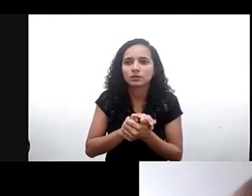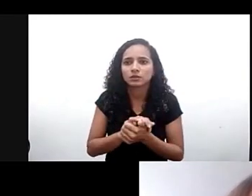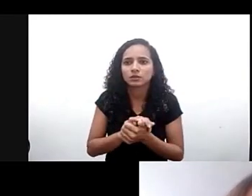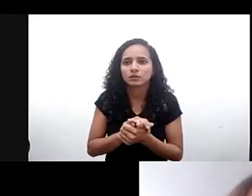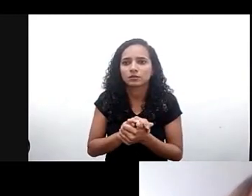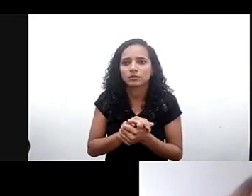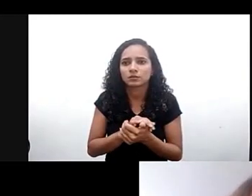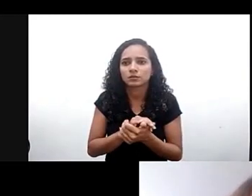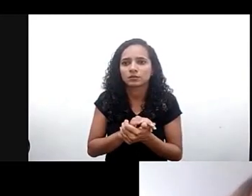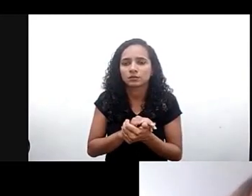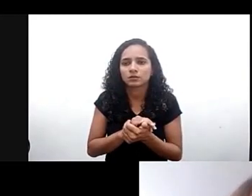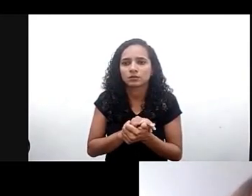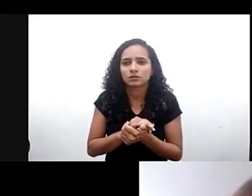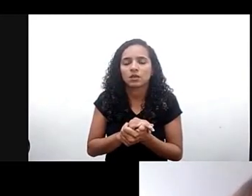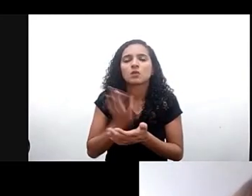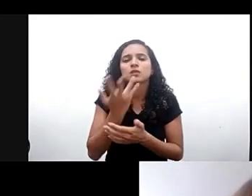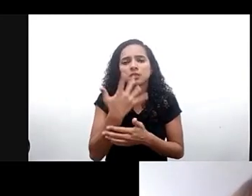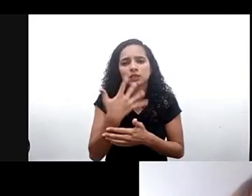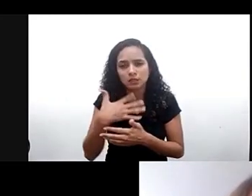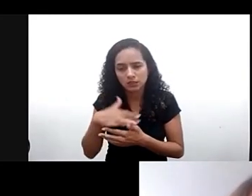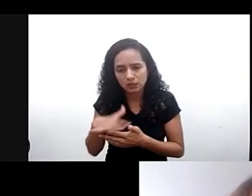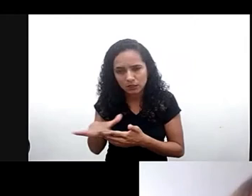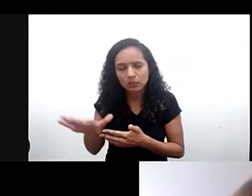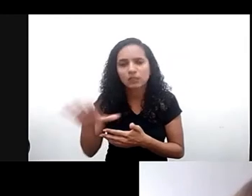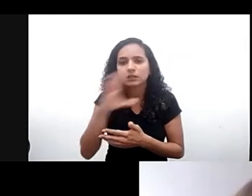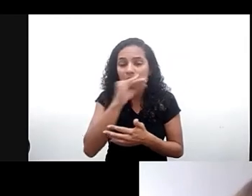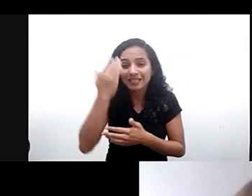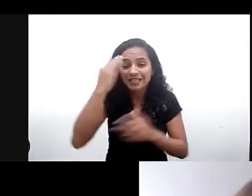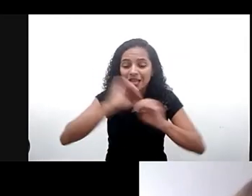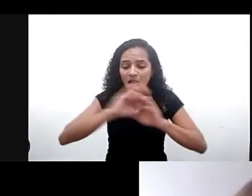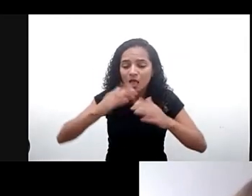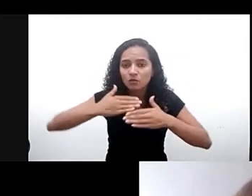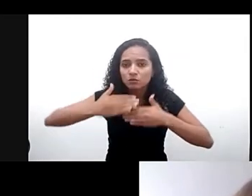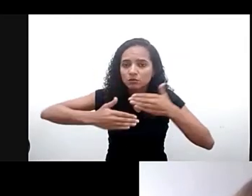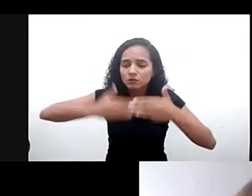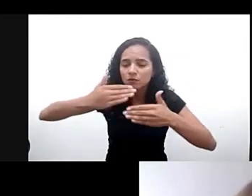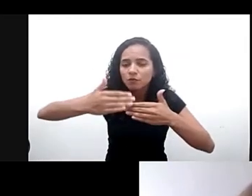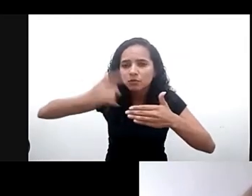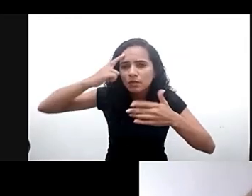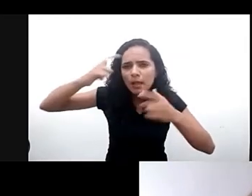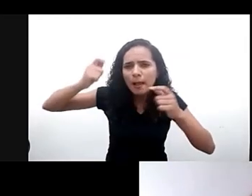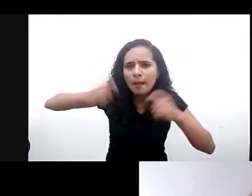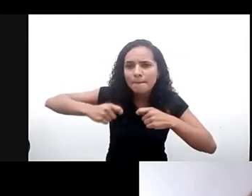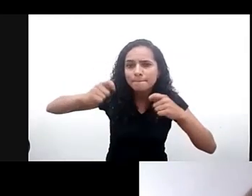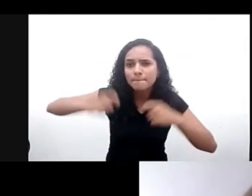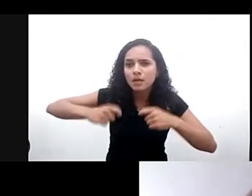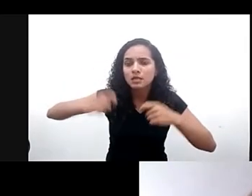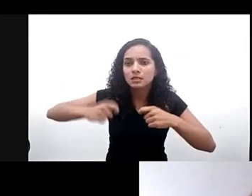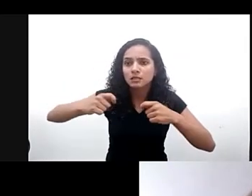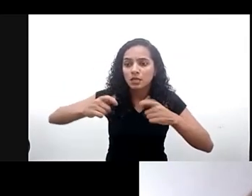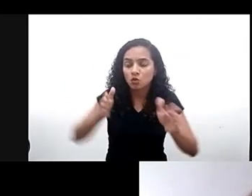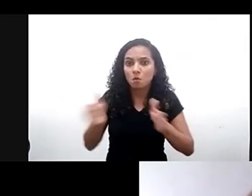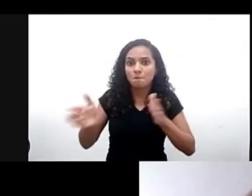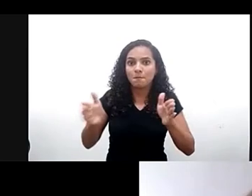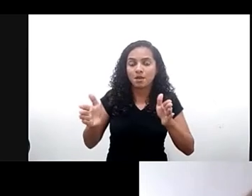de crianças e adolescentes entendendo o desenvolvimento progressivo de suas capacidades a fase peculiar que adolescentes